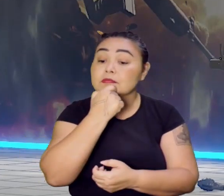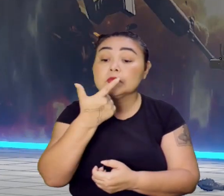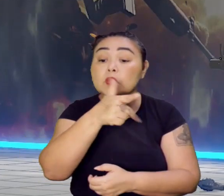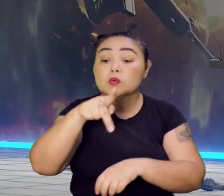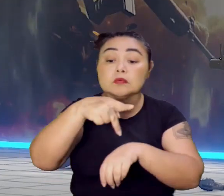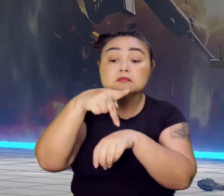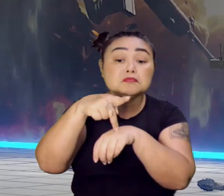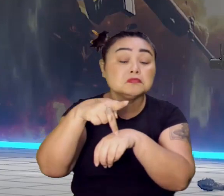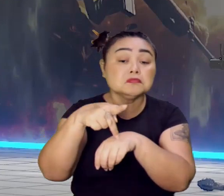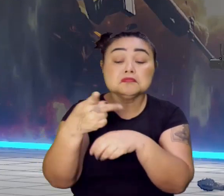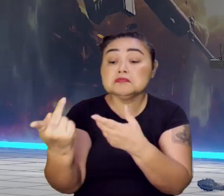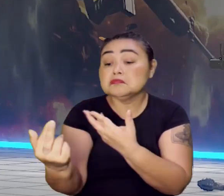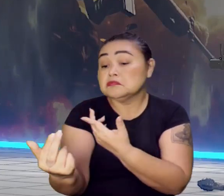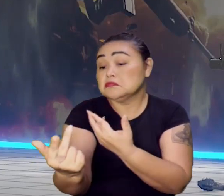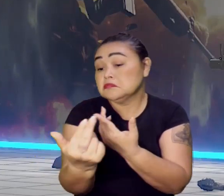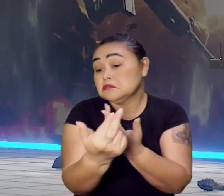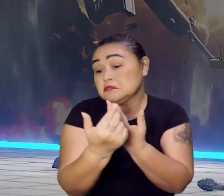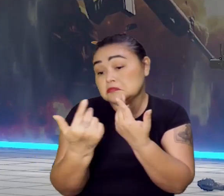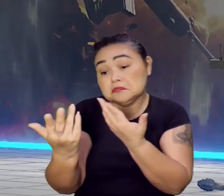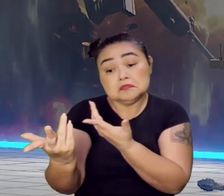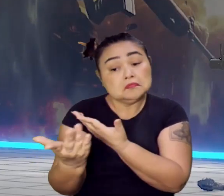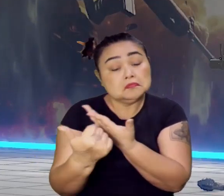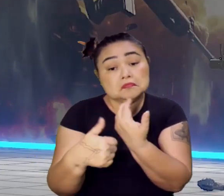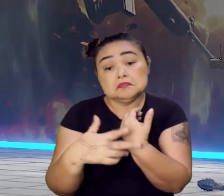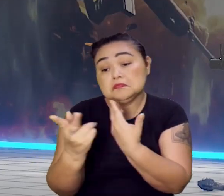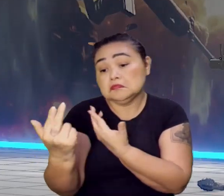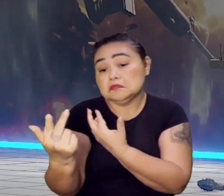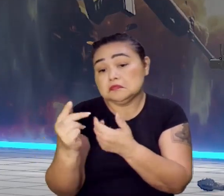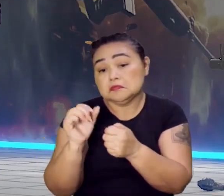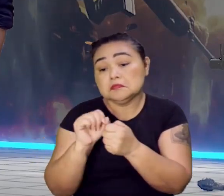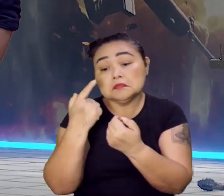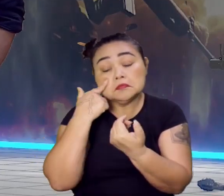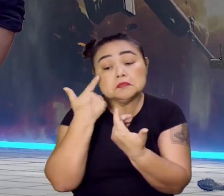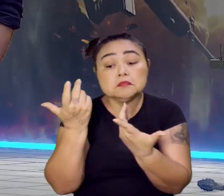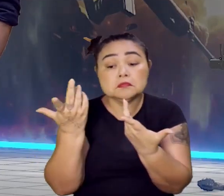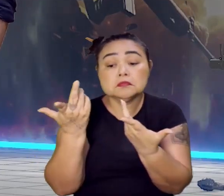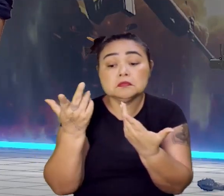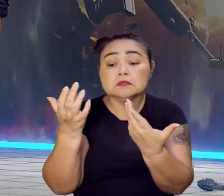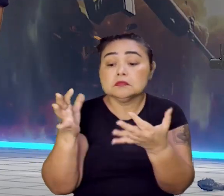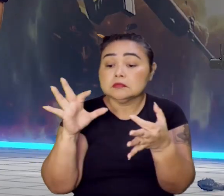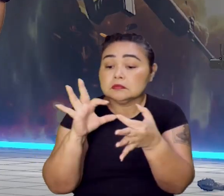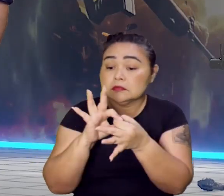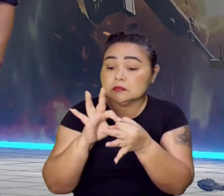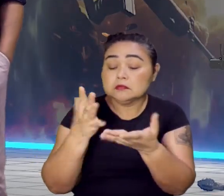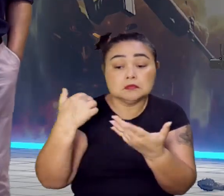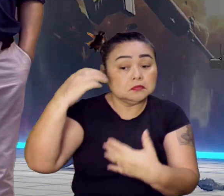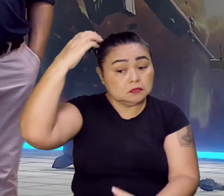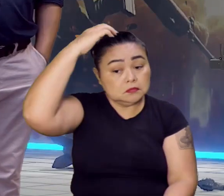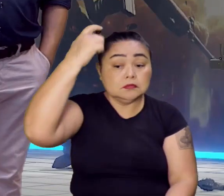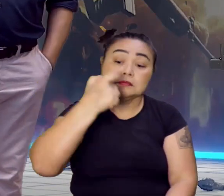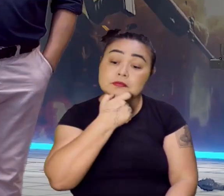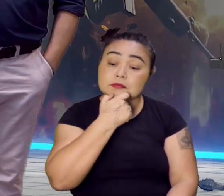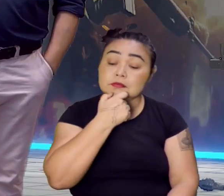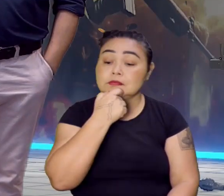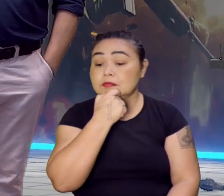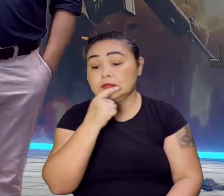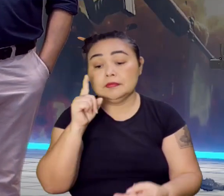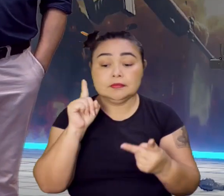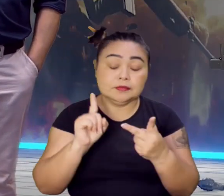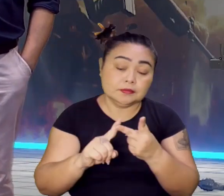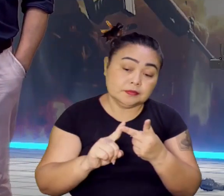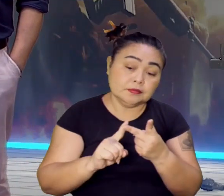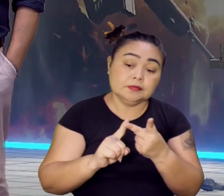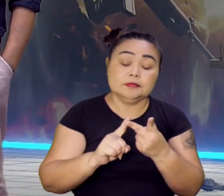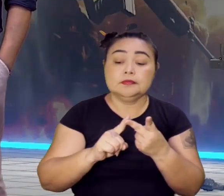A União Ibérica foi dessa mesma maneira. Se você olhar para o Reino Unido, vai envolver a Inglaterra, nós temos ali a